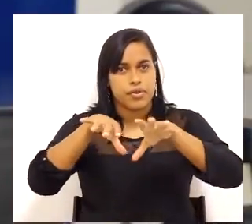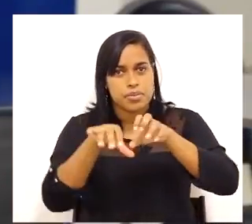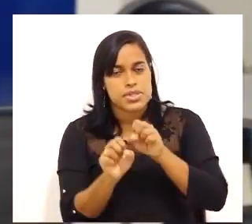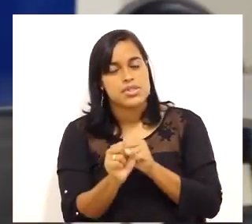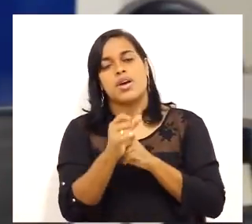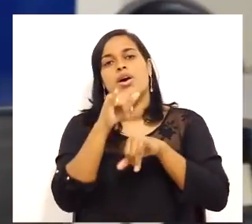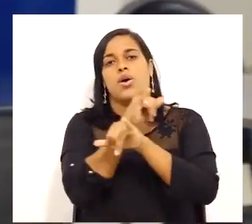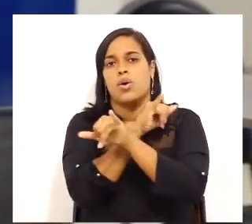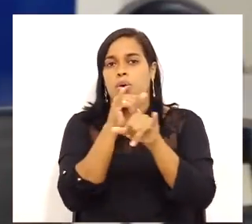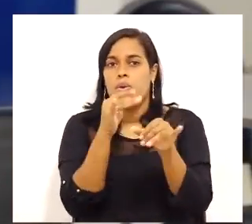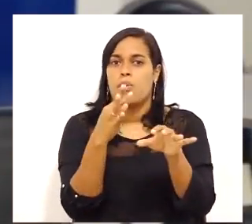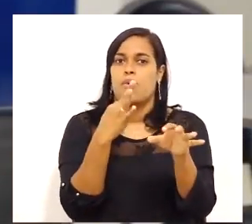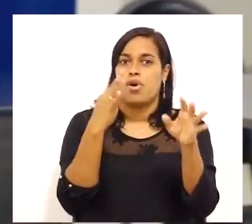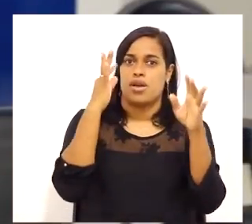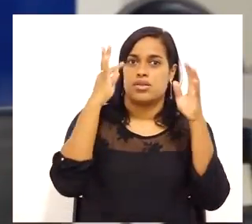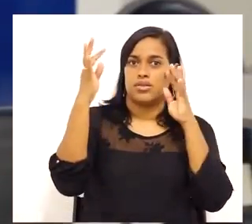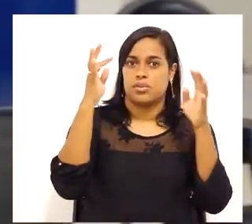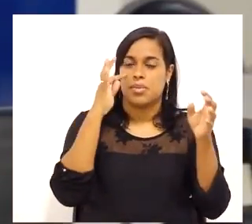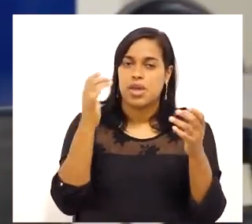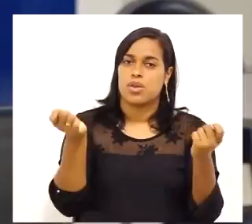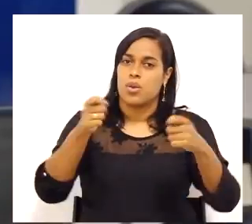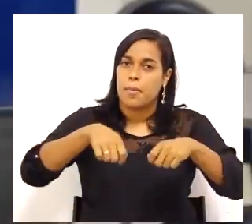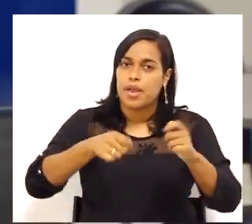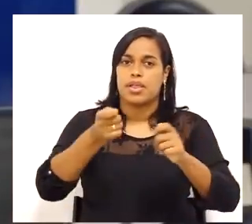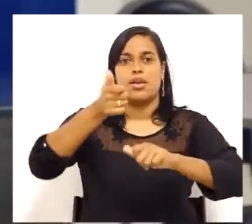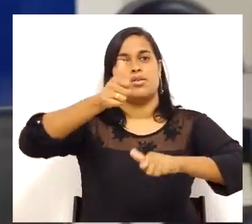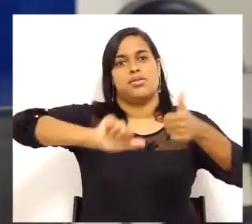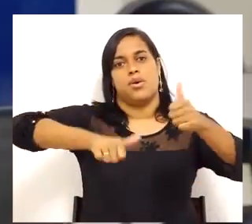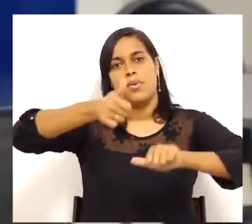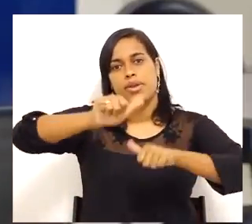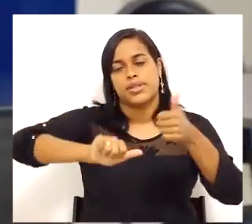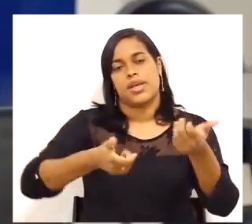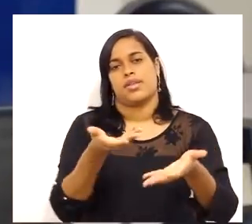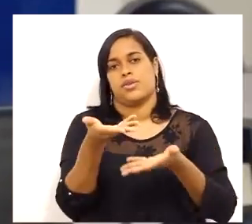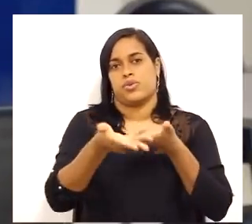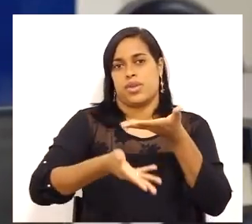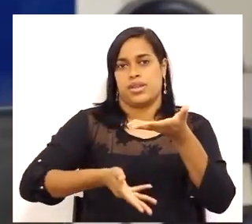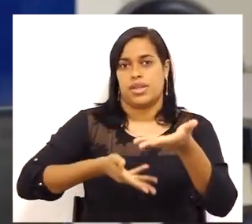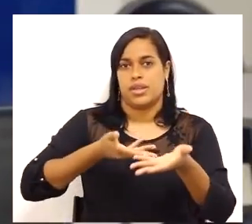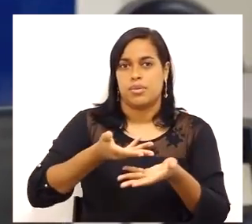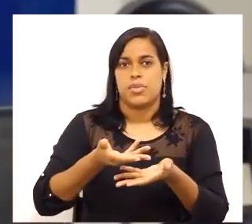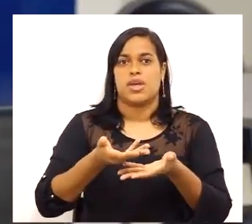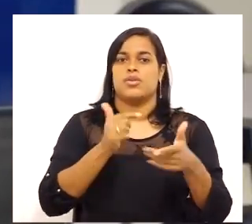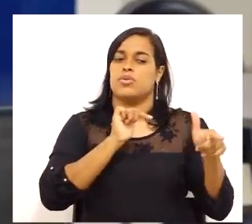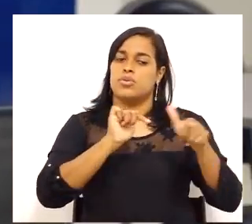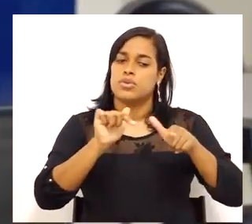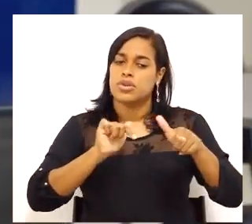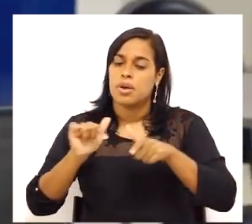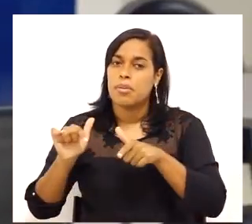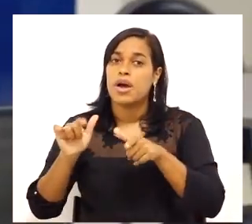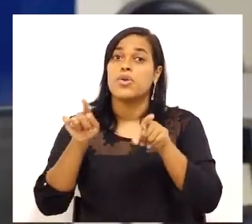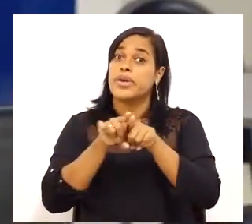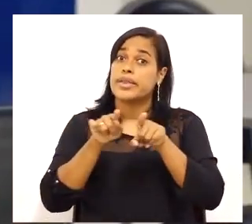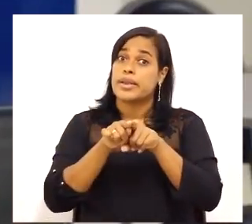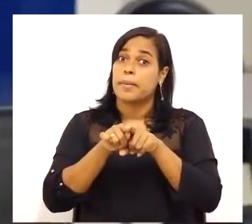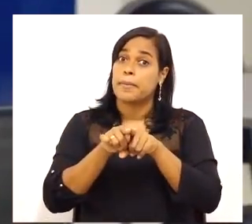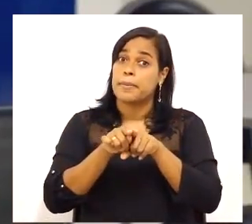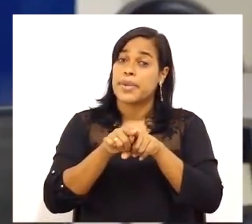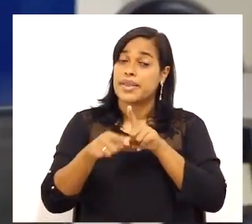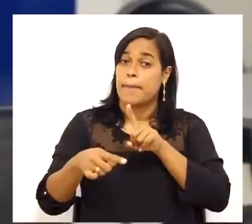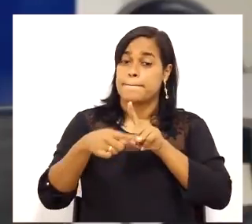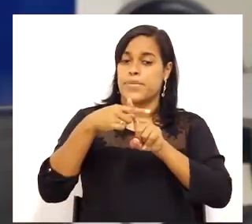conhecimento, da importância, da qualidade, dos serviços e do retorno dos clientes quando estão